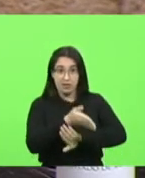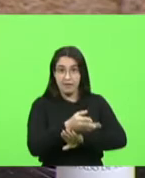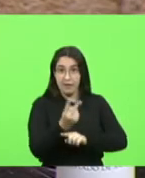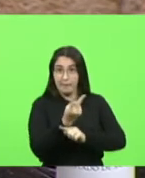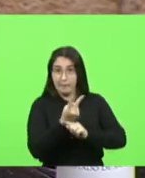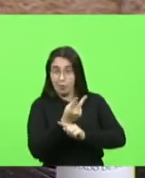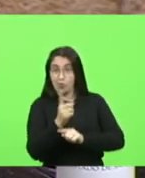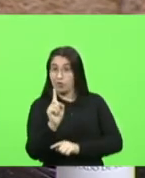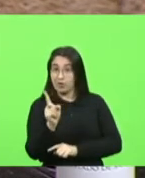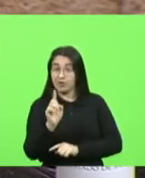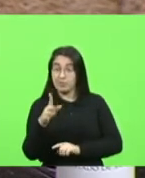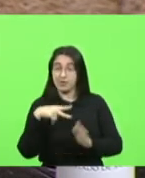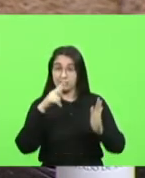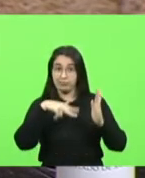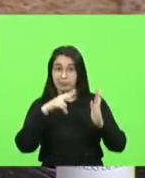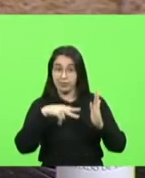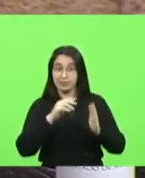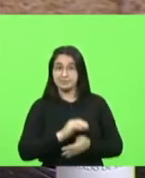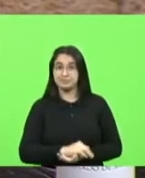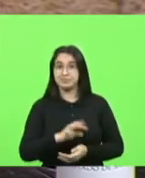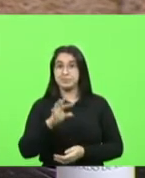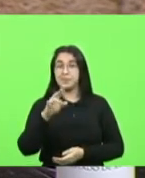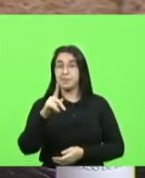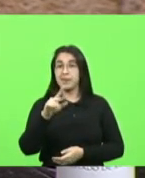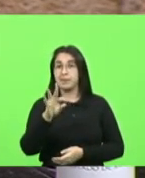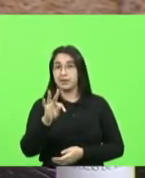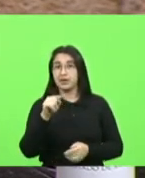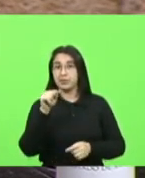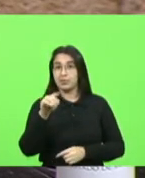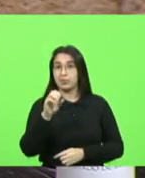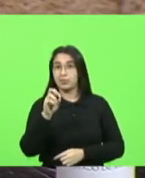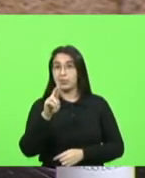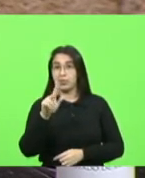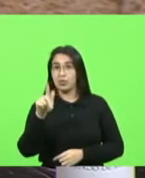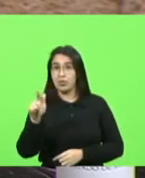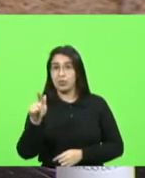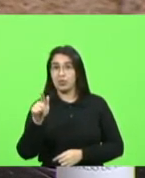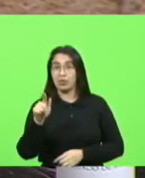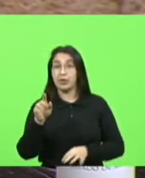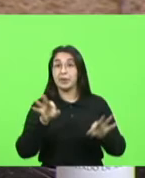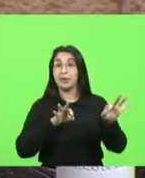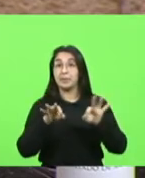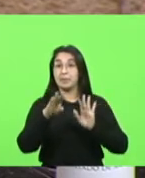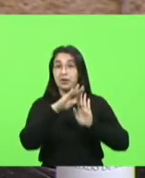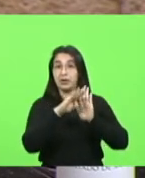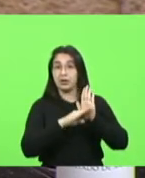eu vou ler para você é pt.org.br plano de governo do PT